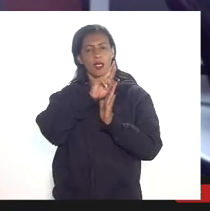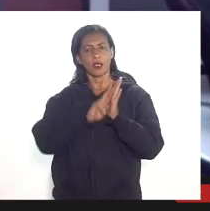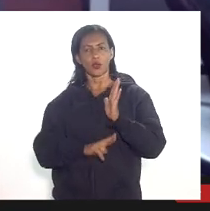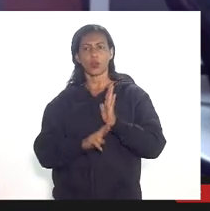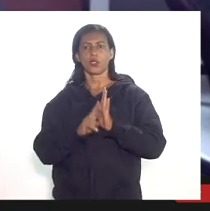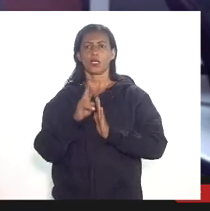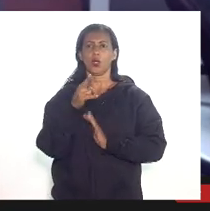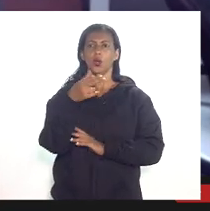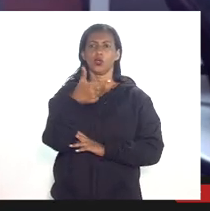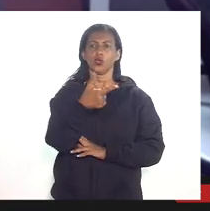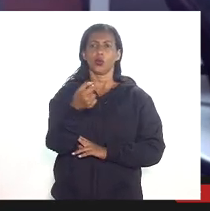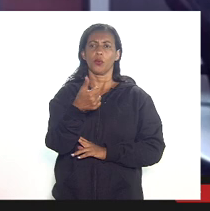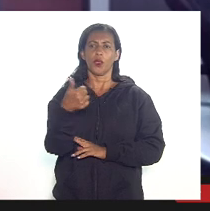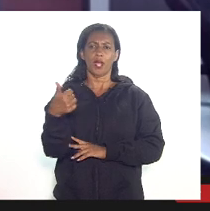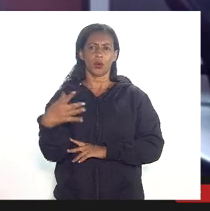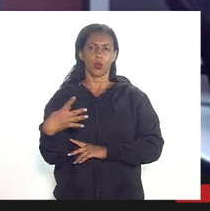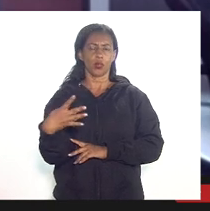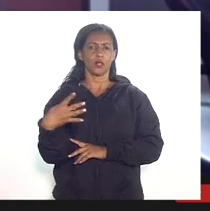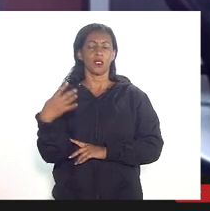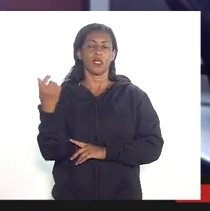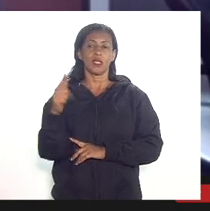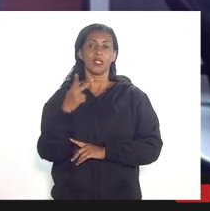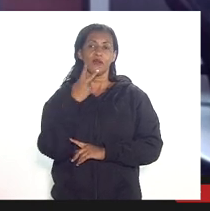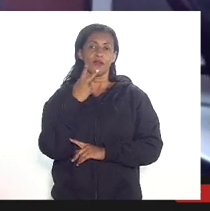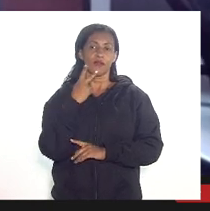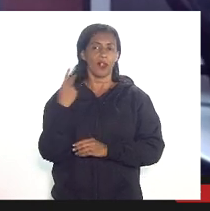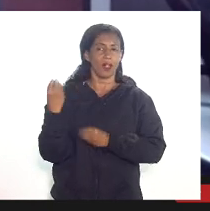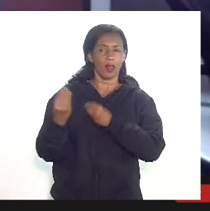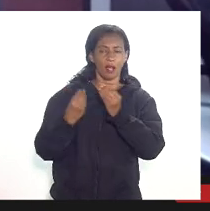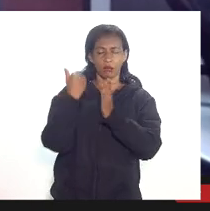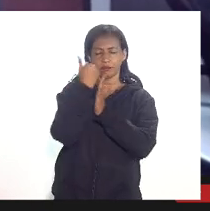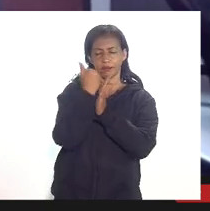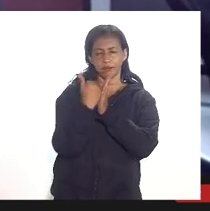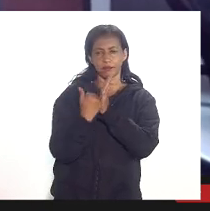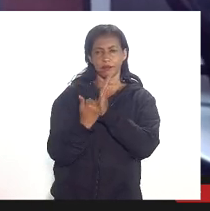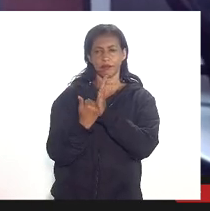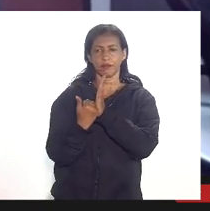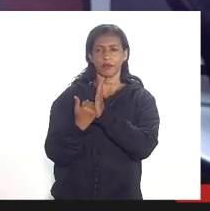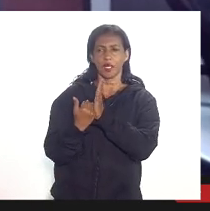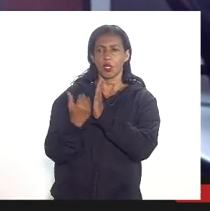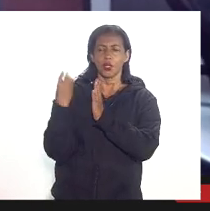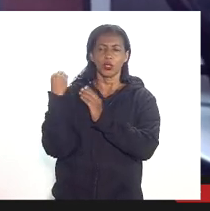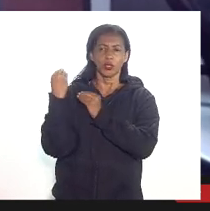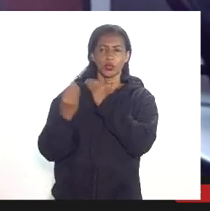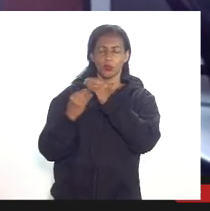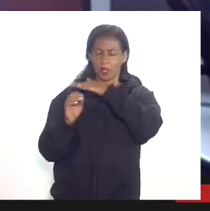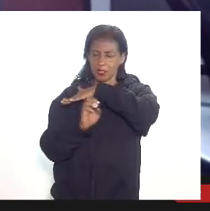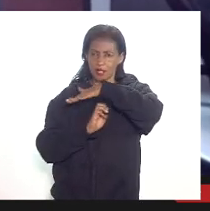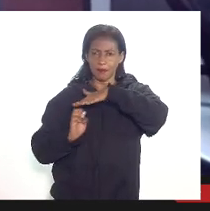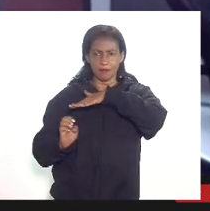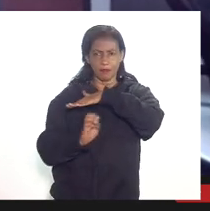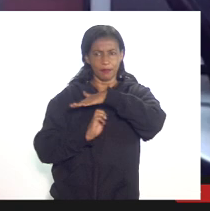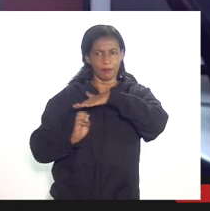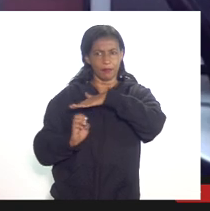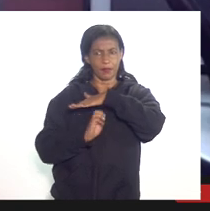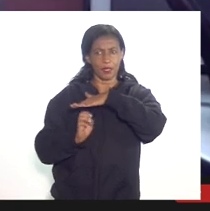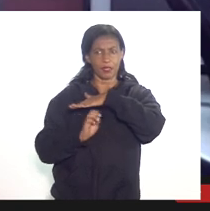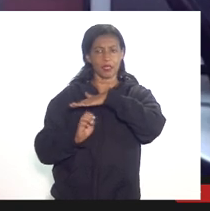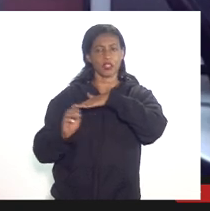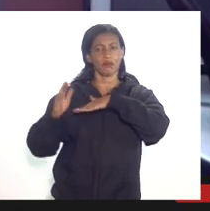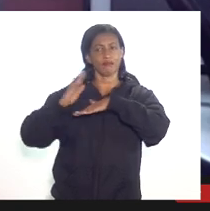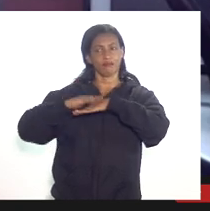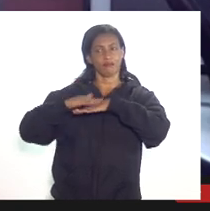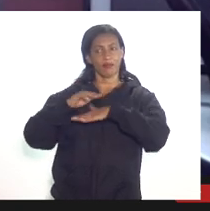de 2014 que estabelece os procedimentos para apuração pelos concessionários e esse ato